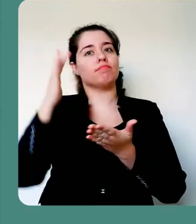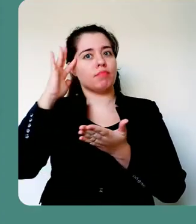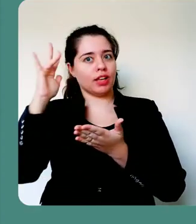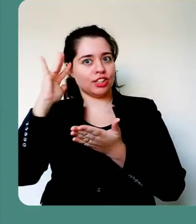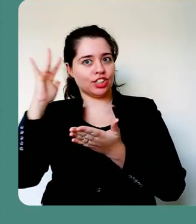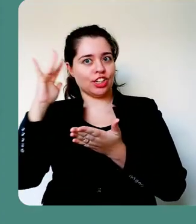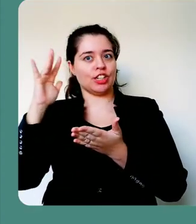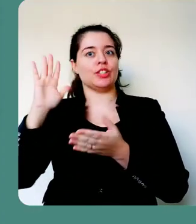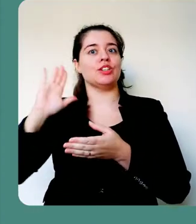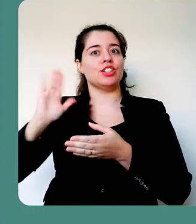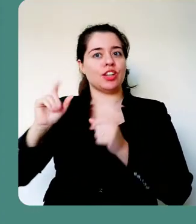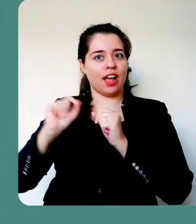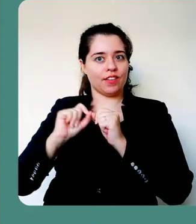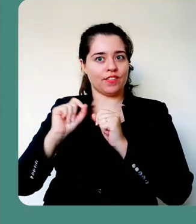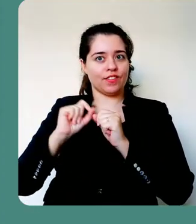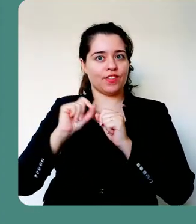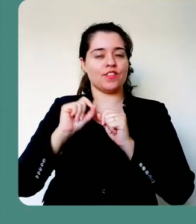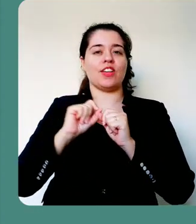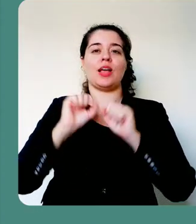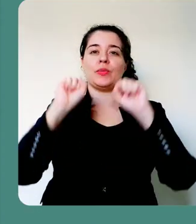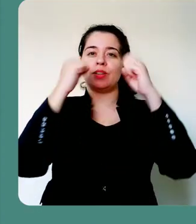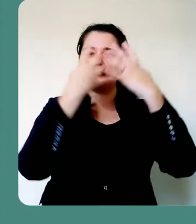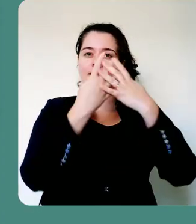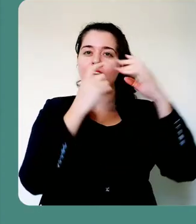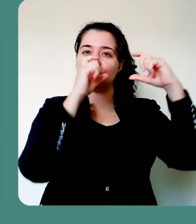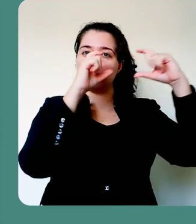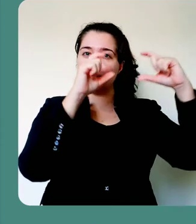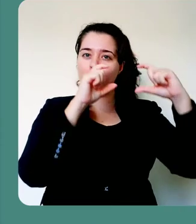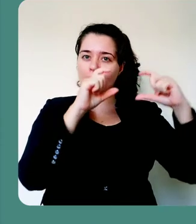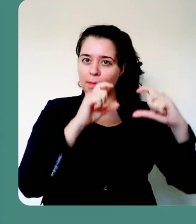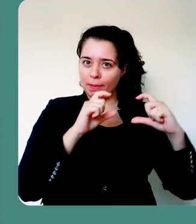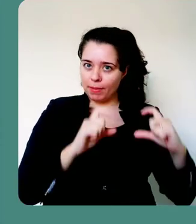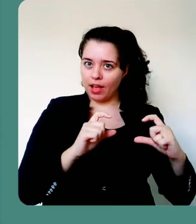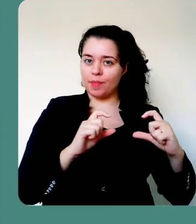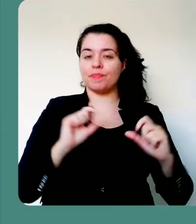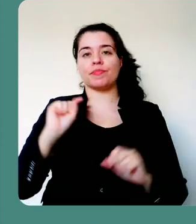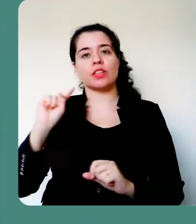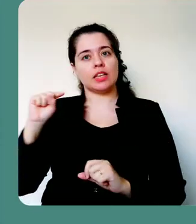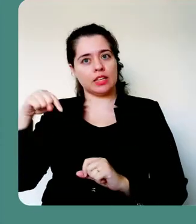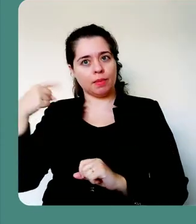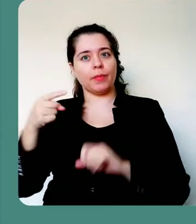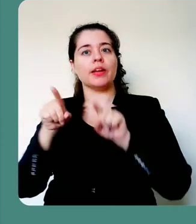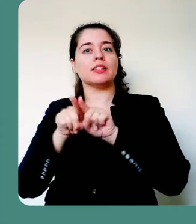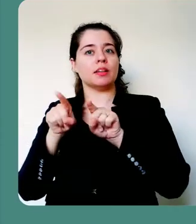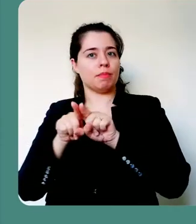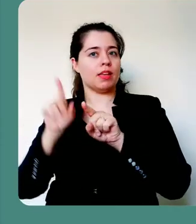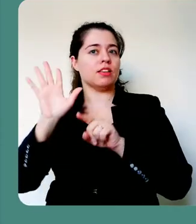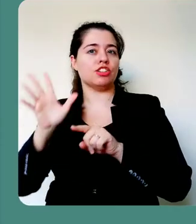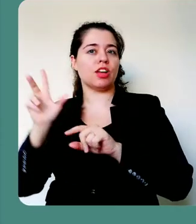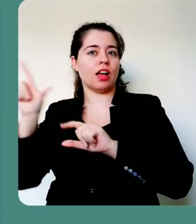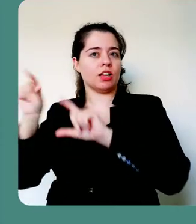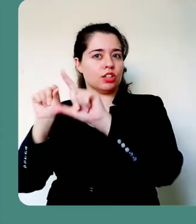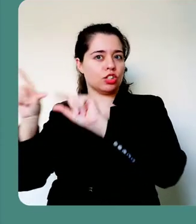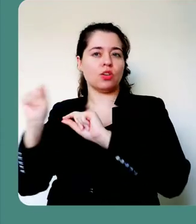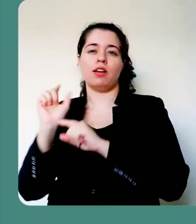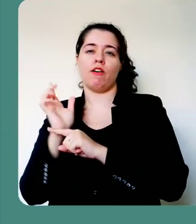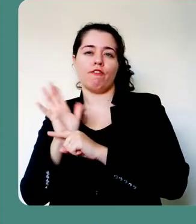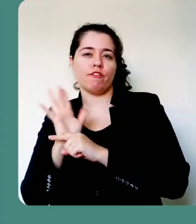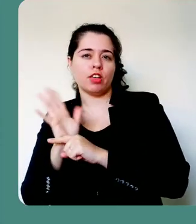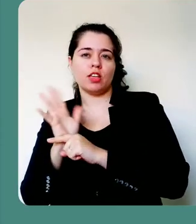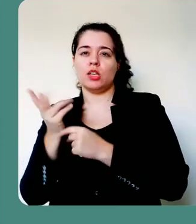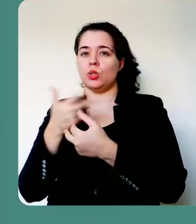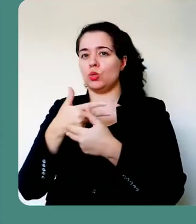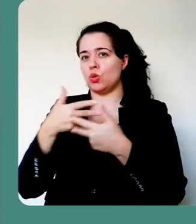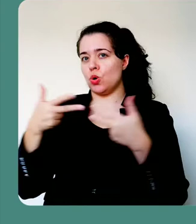sua aula e você pode utilizar os recursos visuais que você julgar necessário, como vídeos, animações, esquemas,